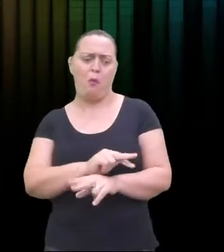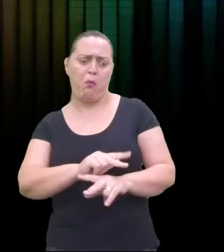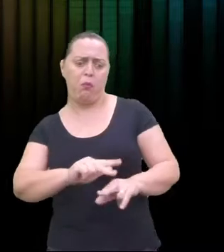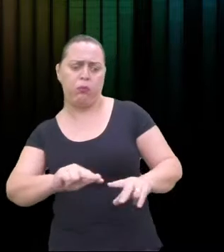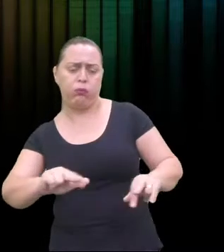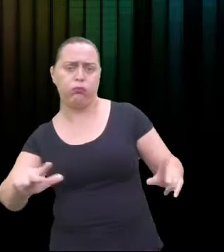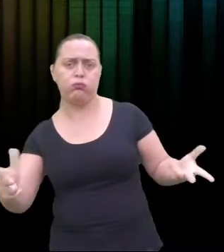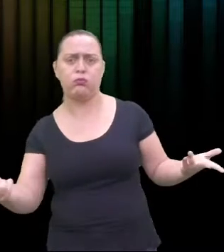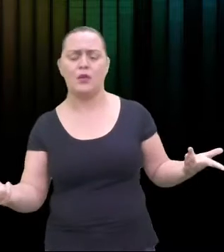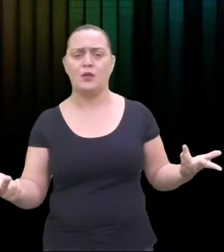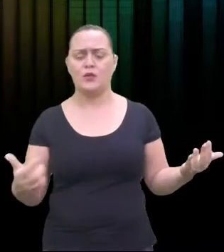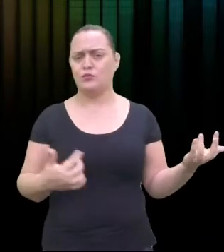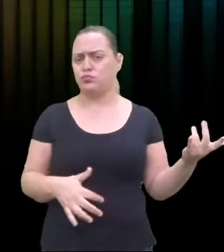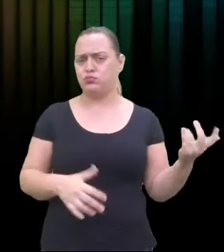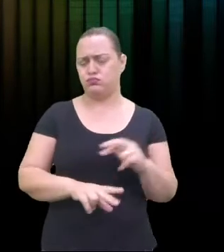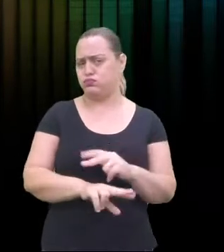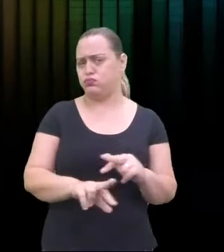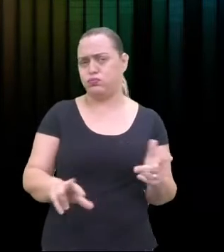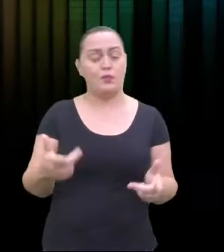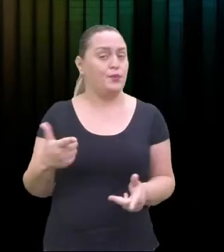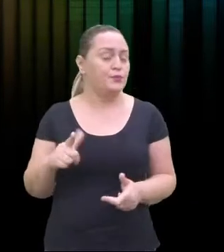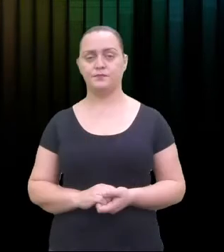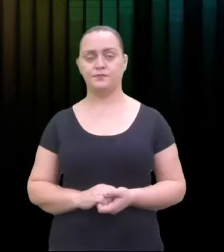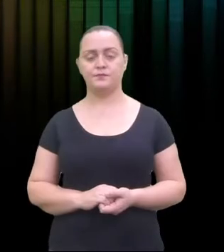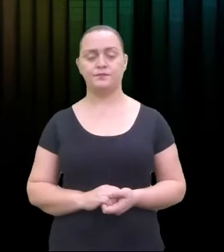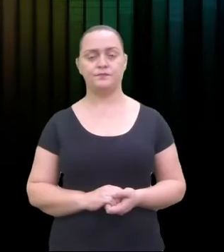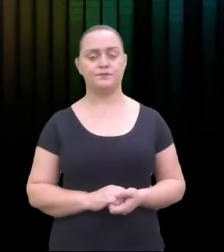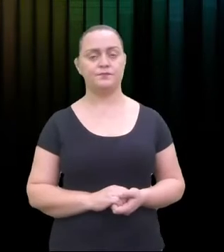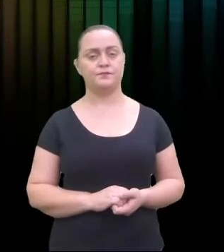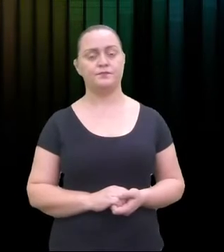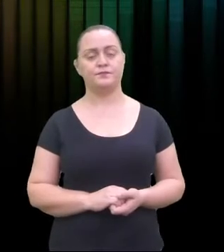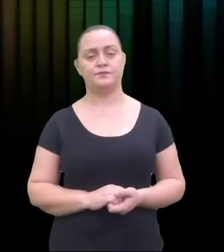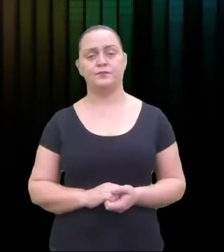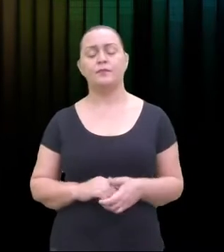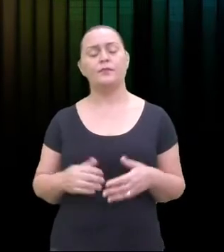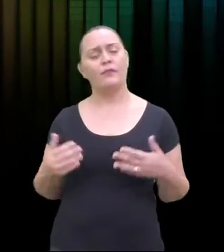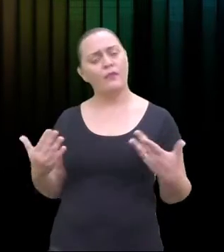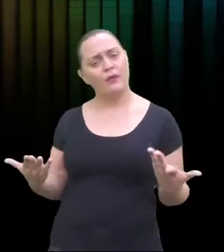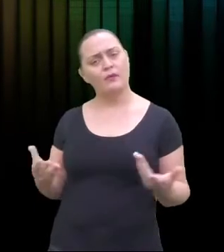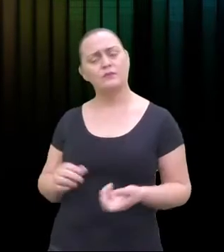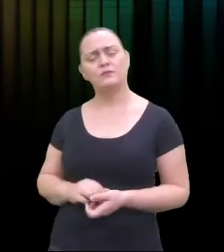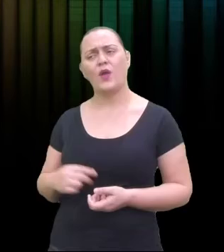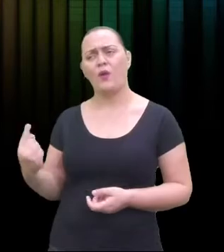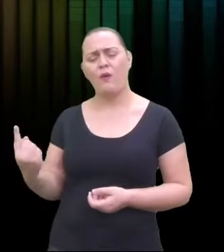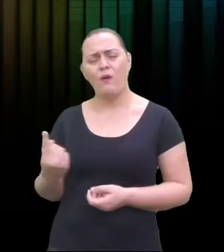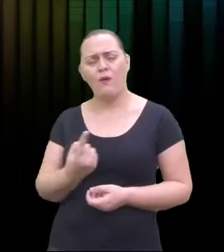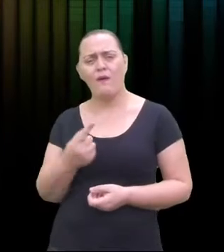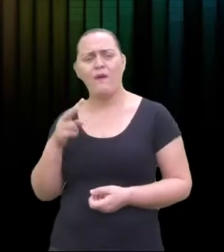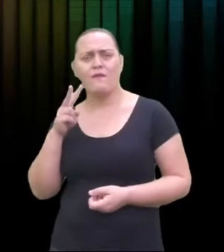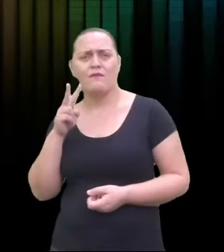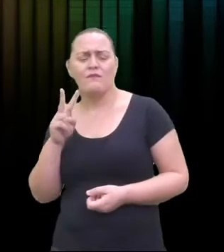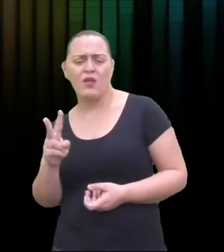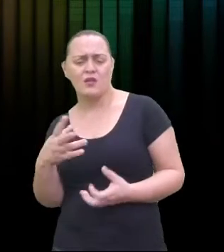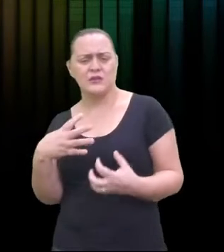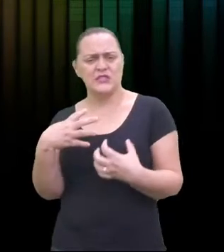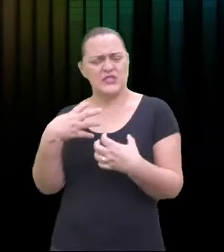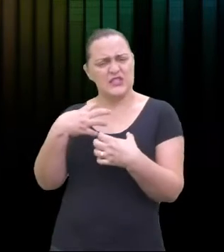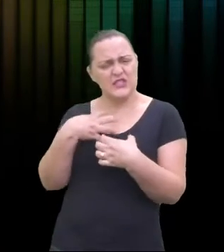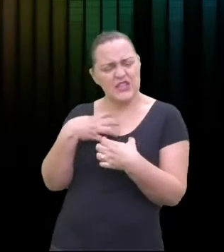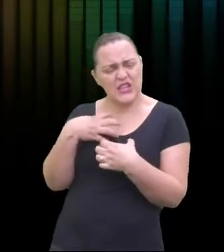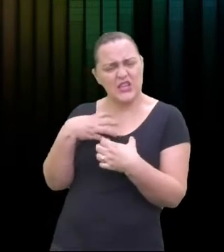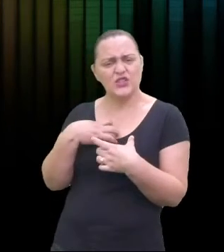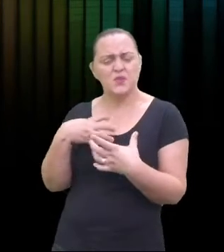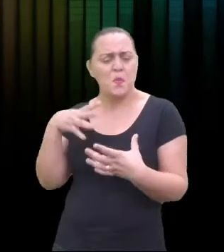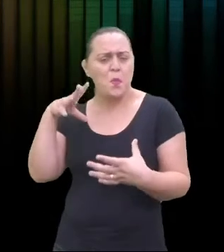hoje para que a gente possa produzir música. Quando você para para ouvir uma música, é o mesmo que ouvir o som da